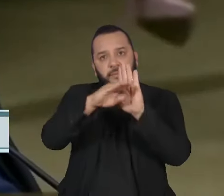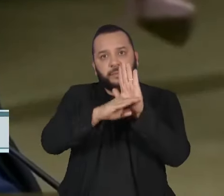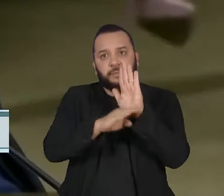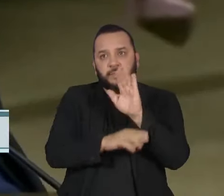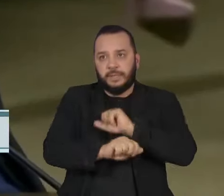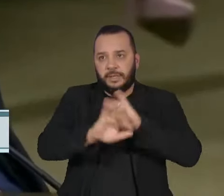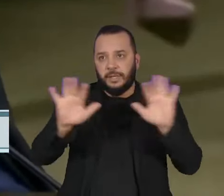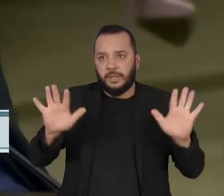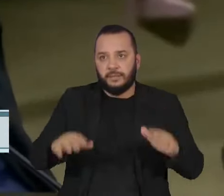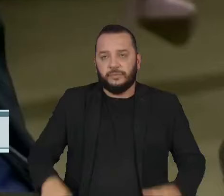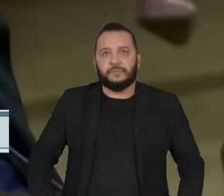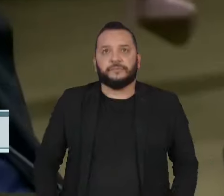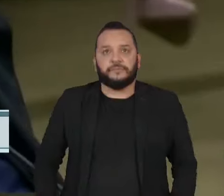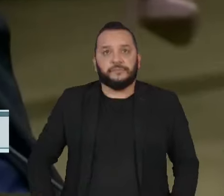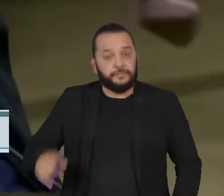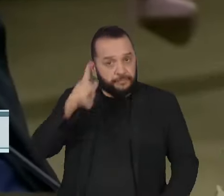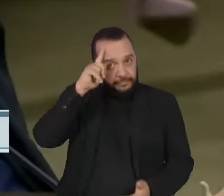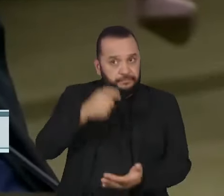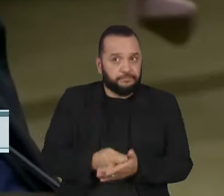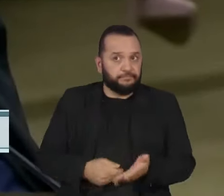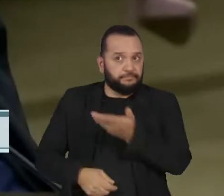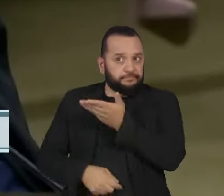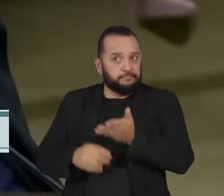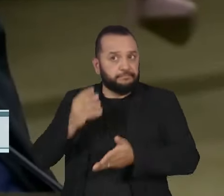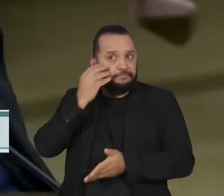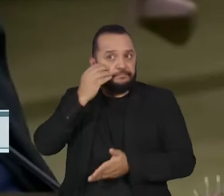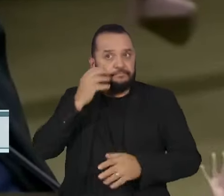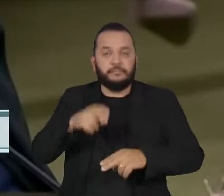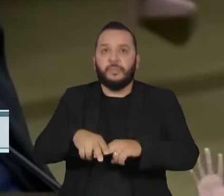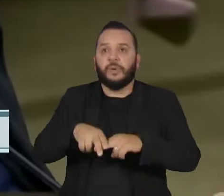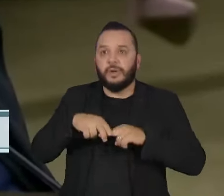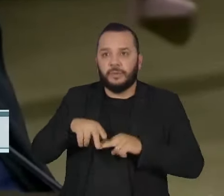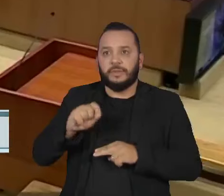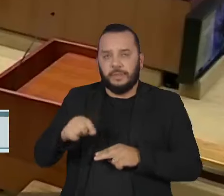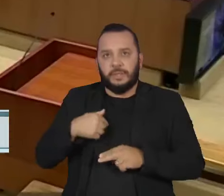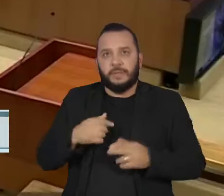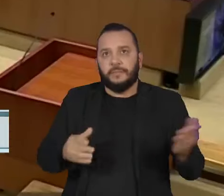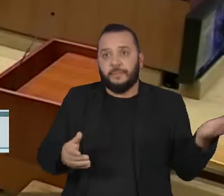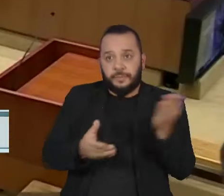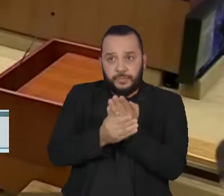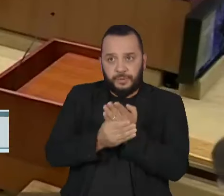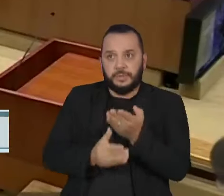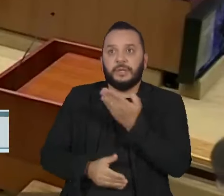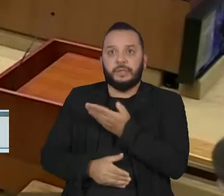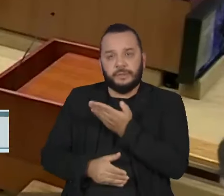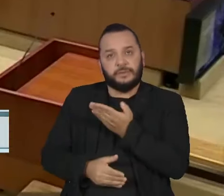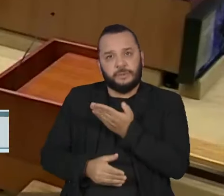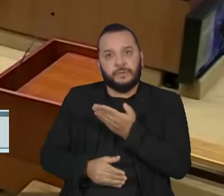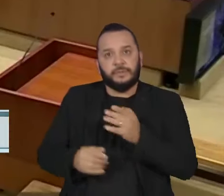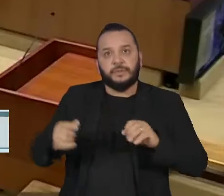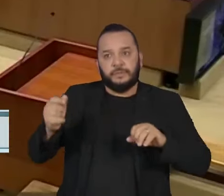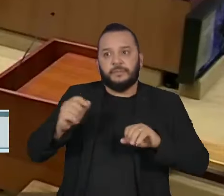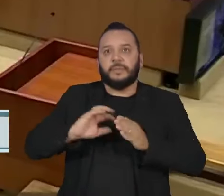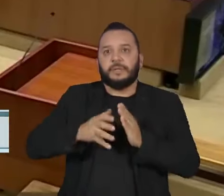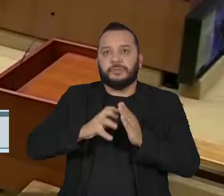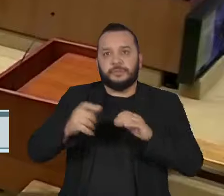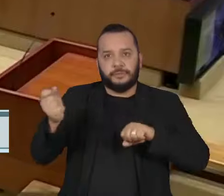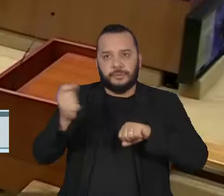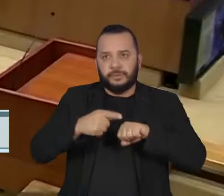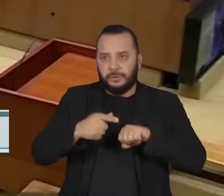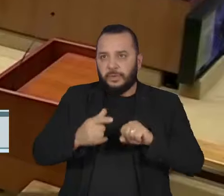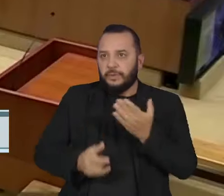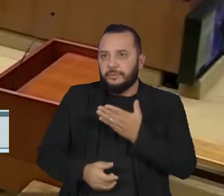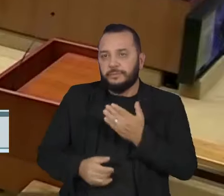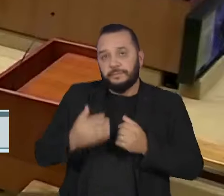A decisão do ministro foi motivada por uma ação protocolada na Corte pelo PSOL. O partido